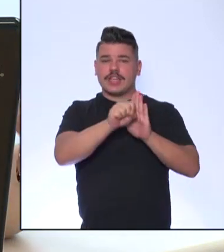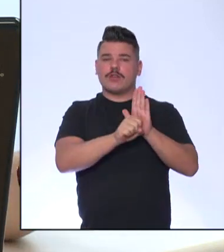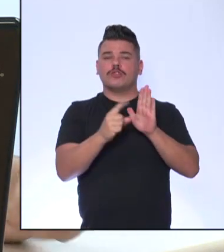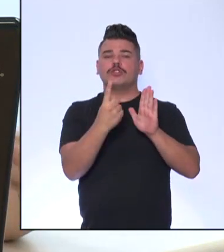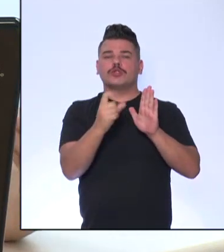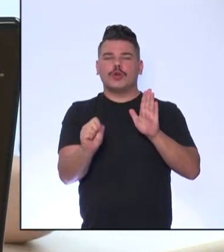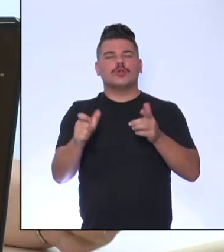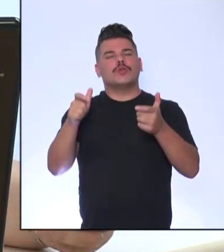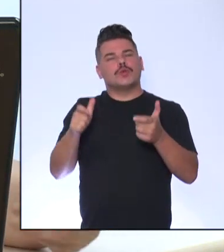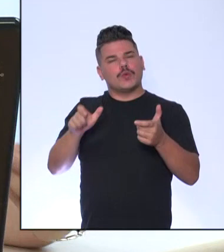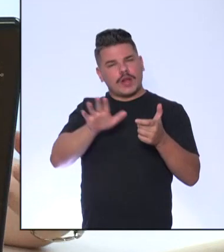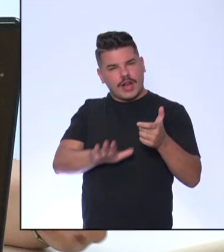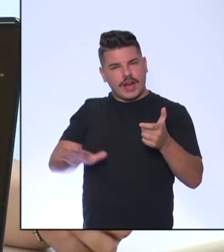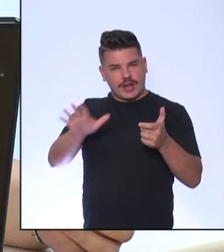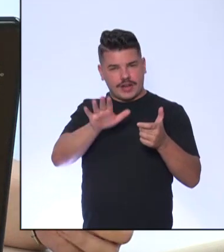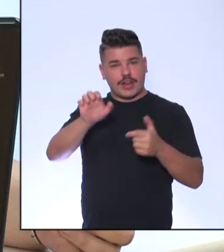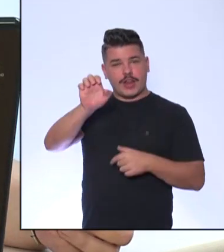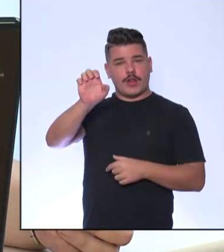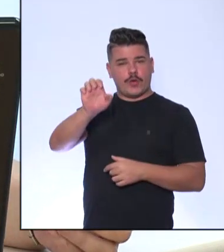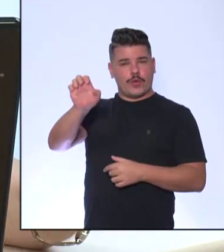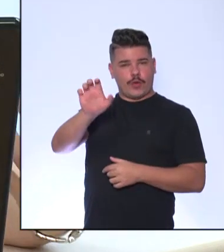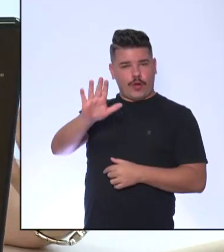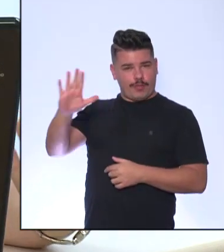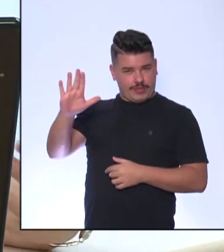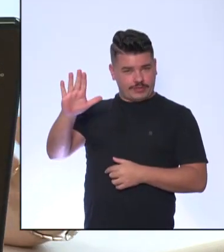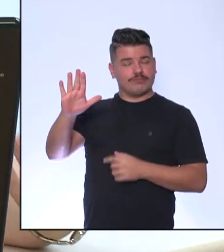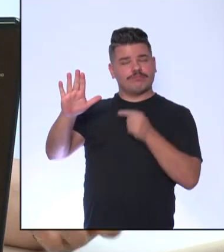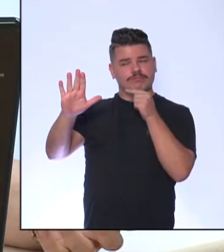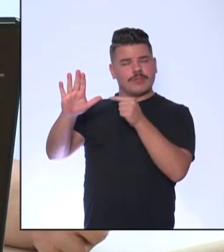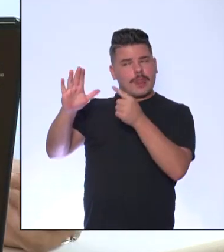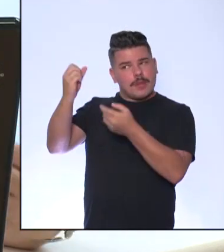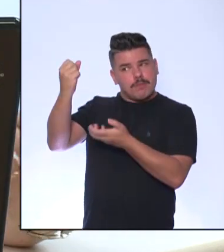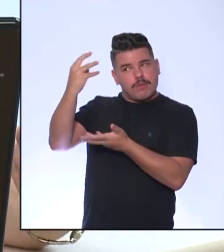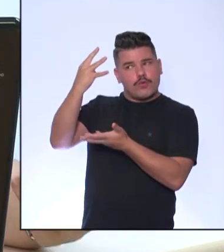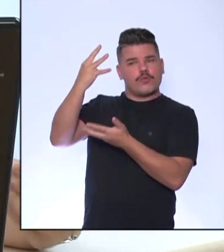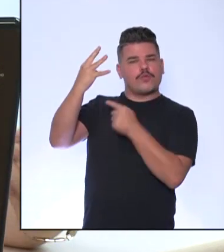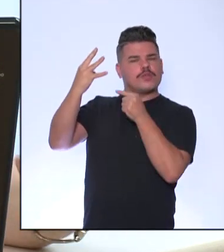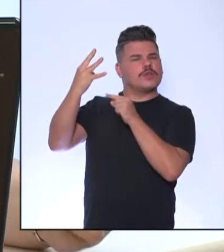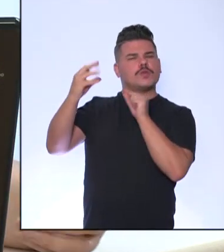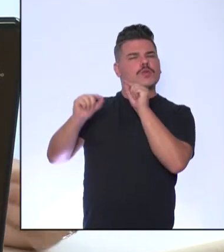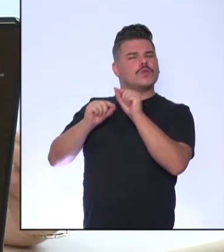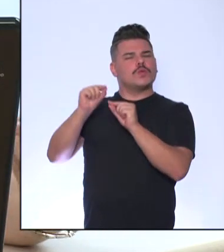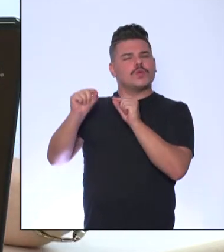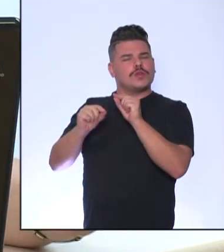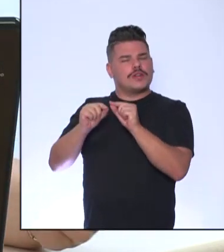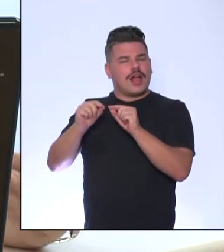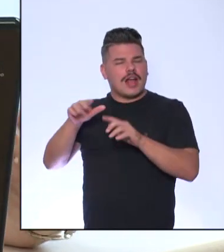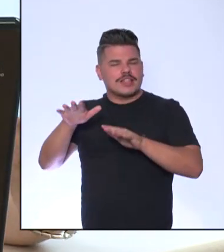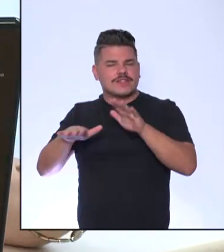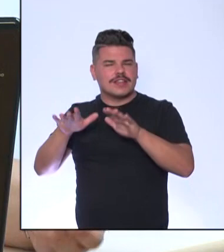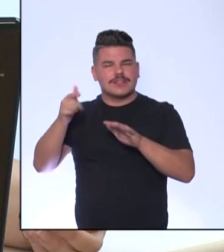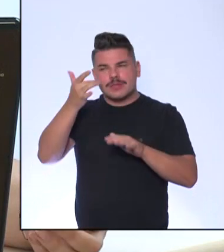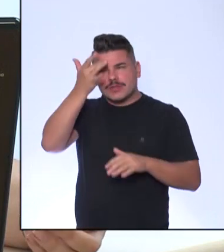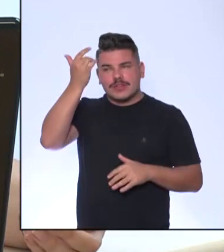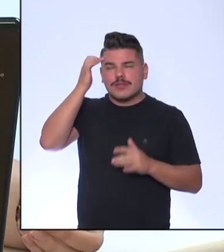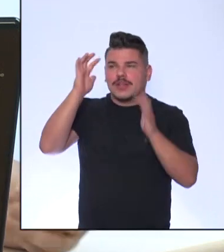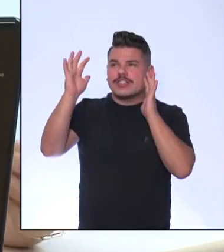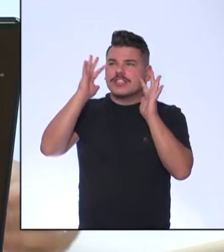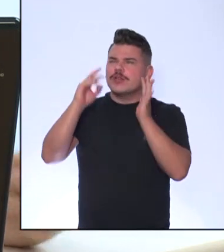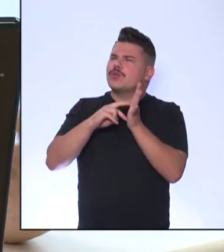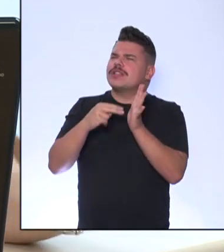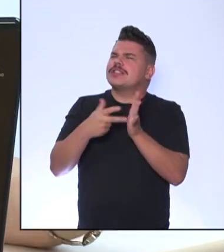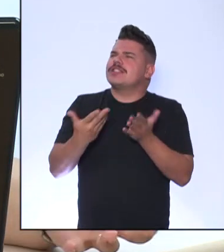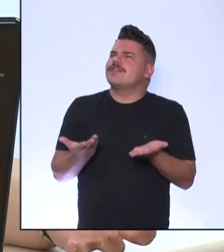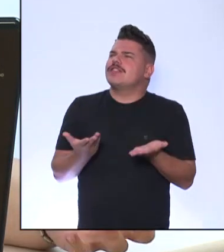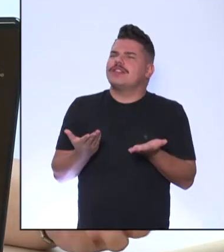Porque é o século da razão, da luz. Então, a ideia da lâmpada, que é retratada muitas vezes quando a gente trabalha a questão do iluminismo,